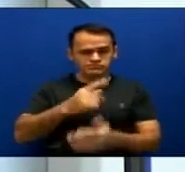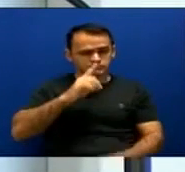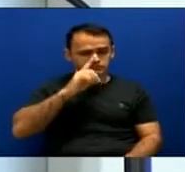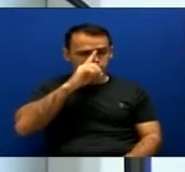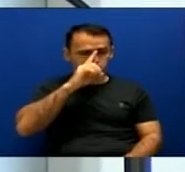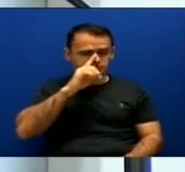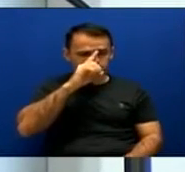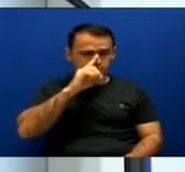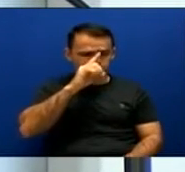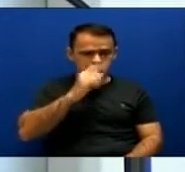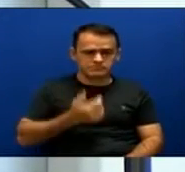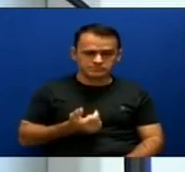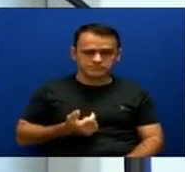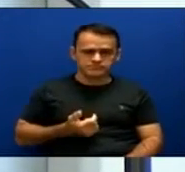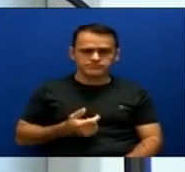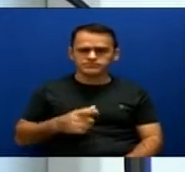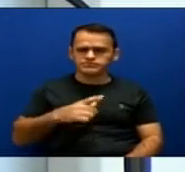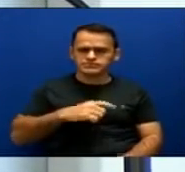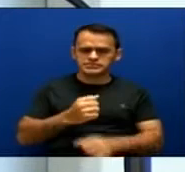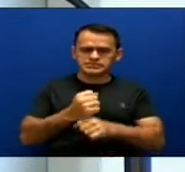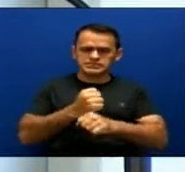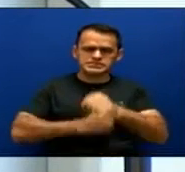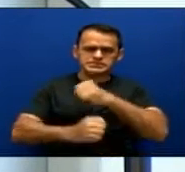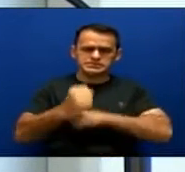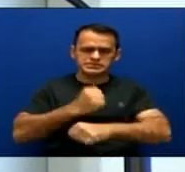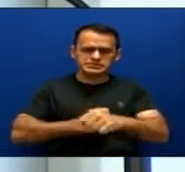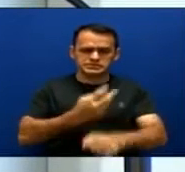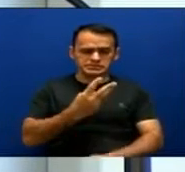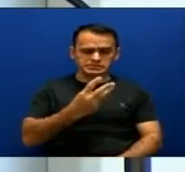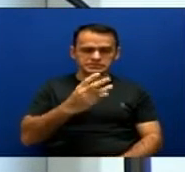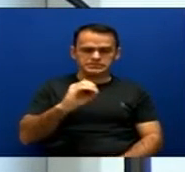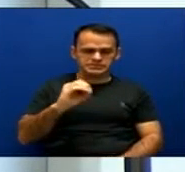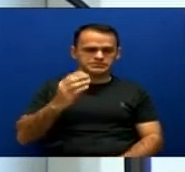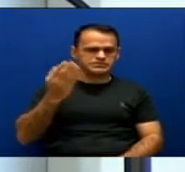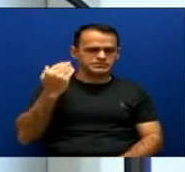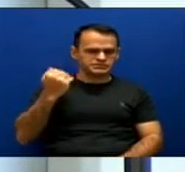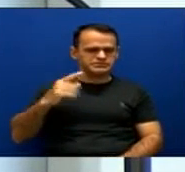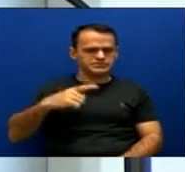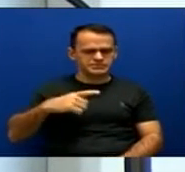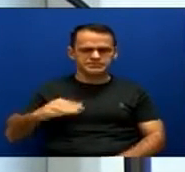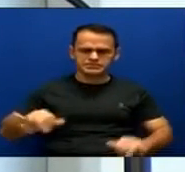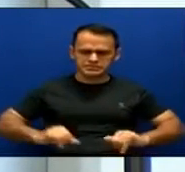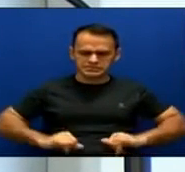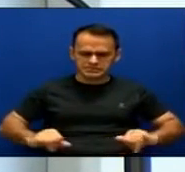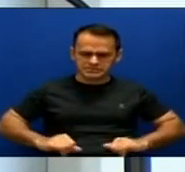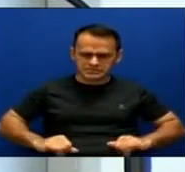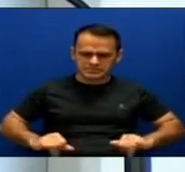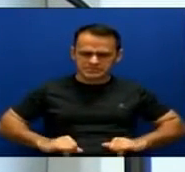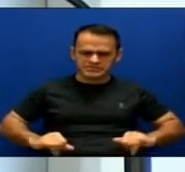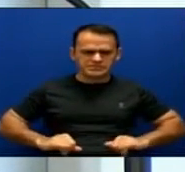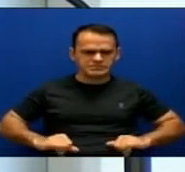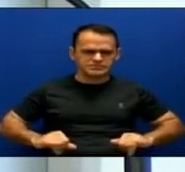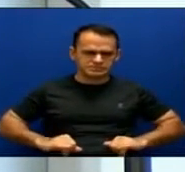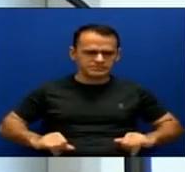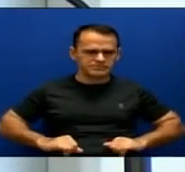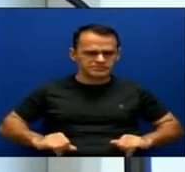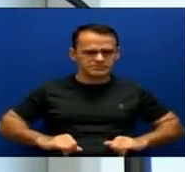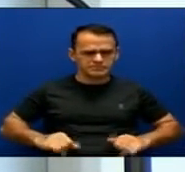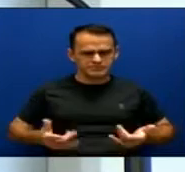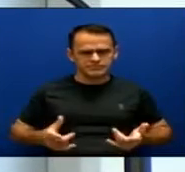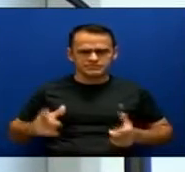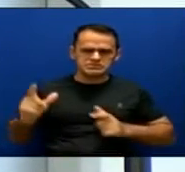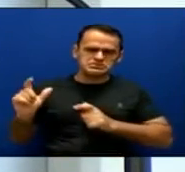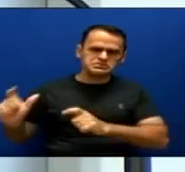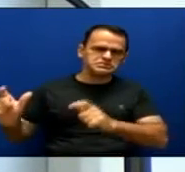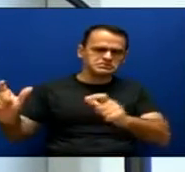os seus contextos. Há três décadas, pessoas no Brasil e no mundo têm sofrido torturas em todos os